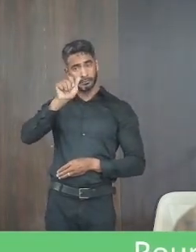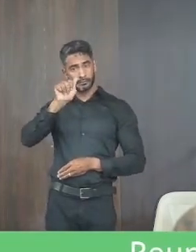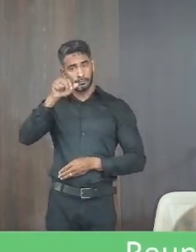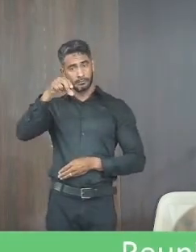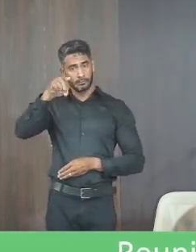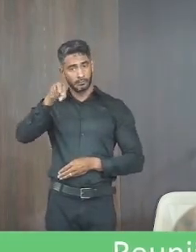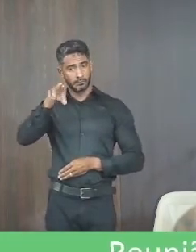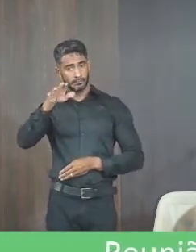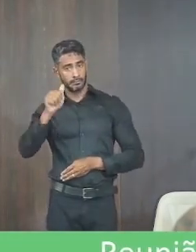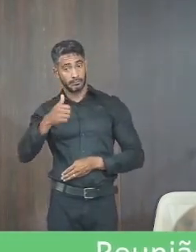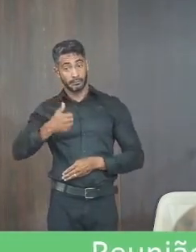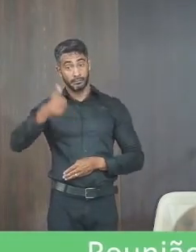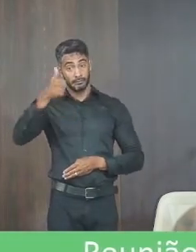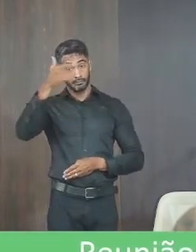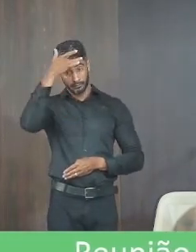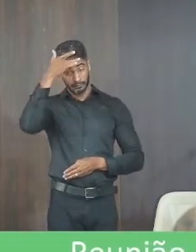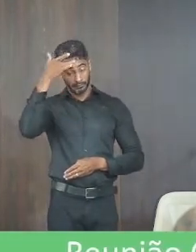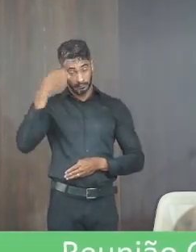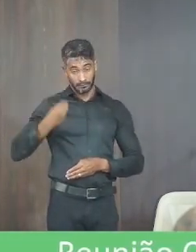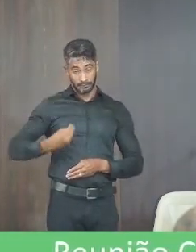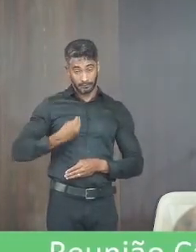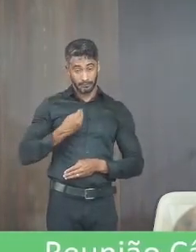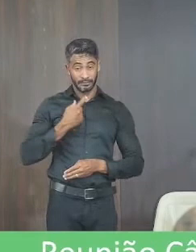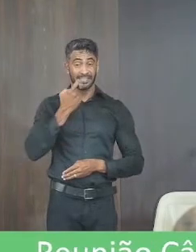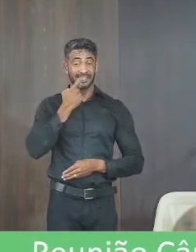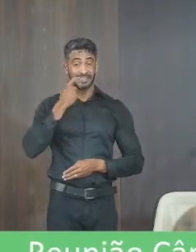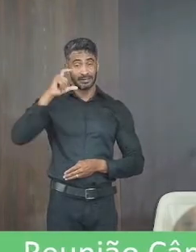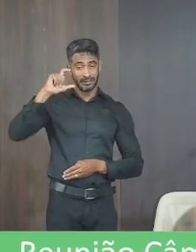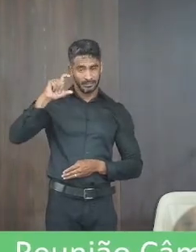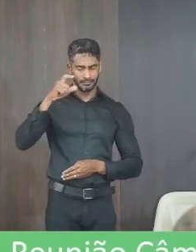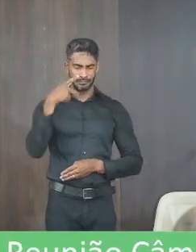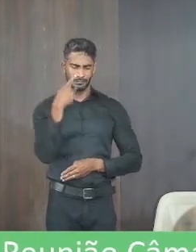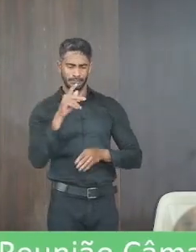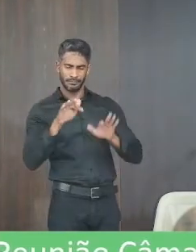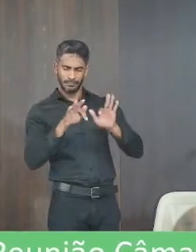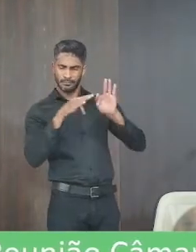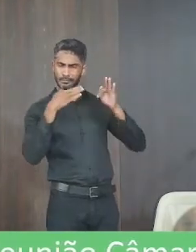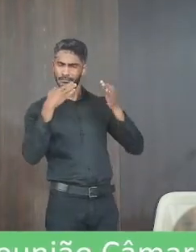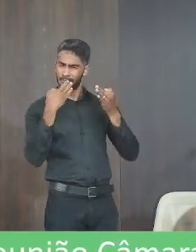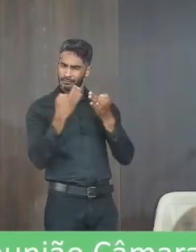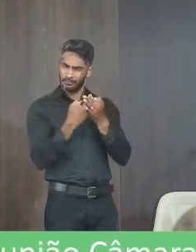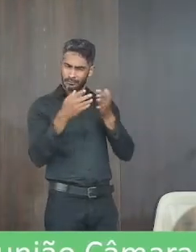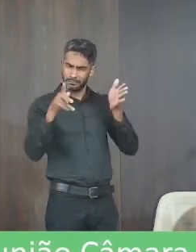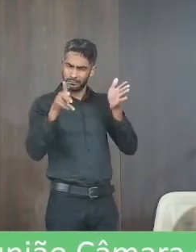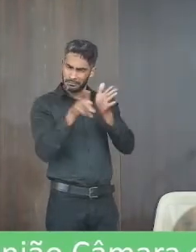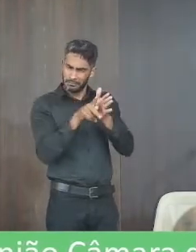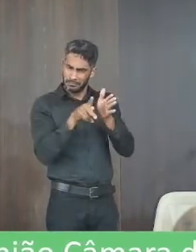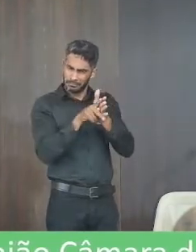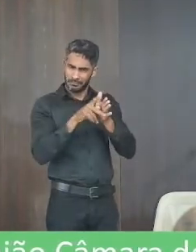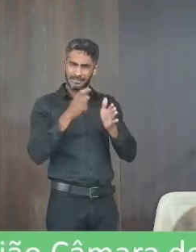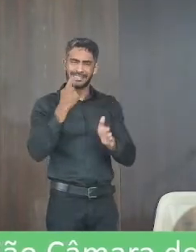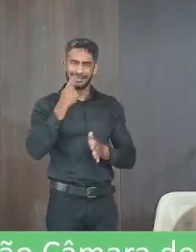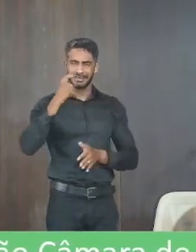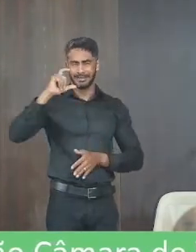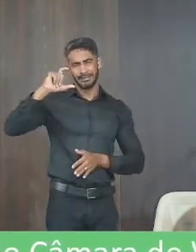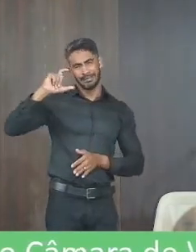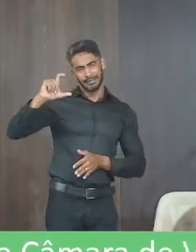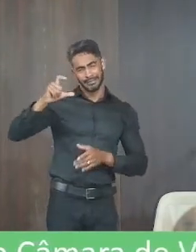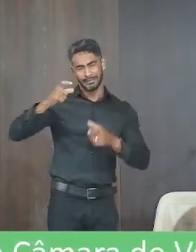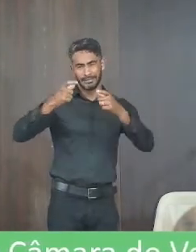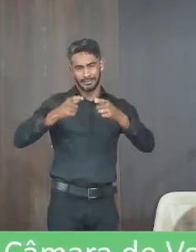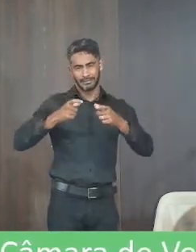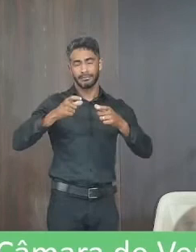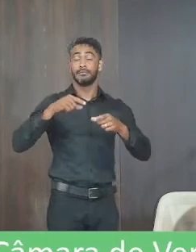moradoras do bairro Dente Grande a sua família é uma família originária do bairro Dente Grande é